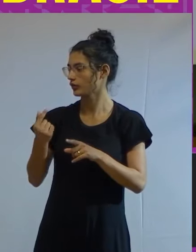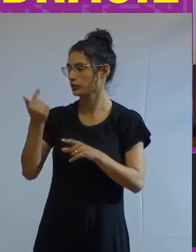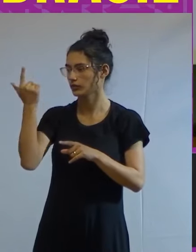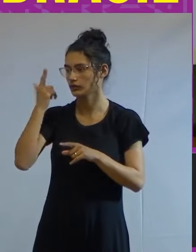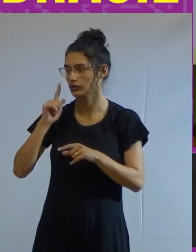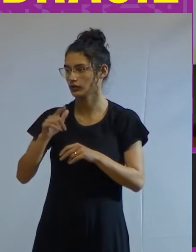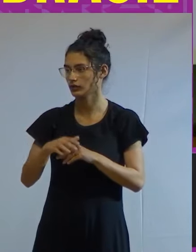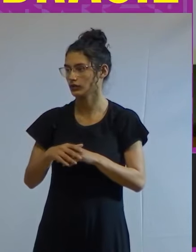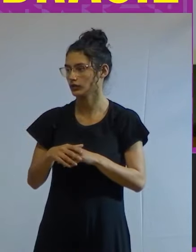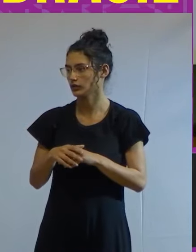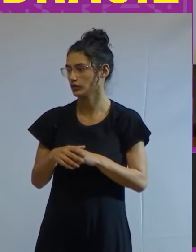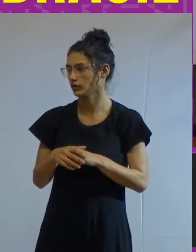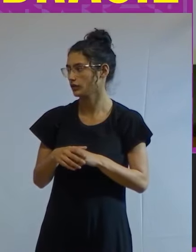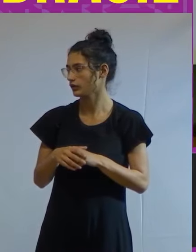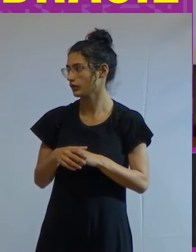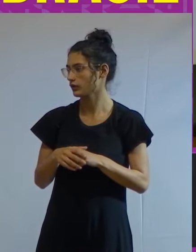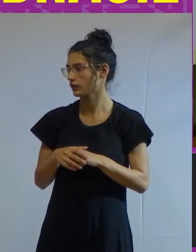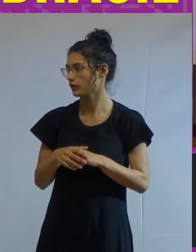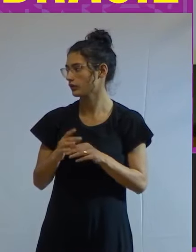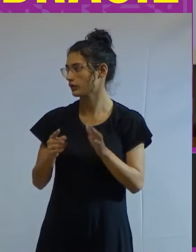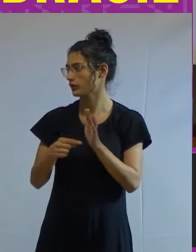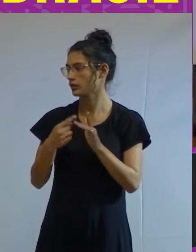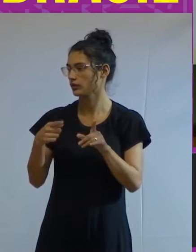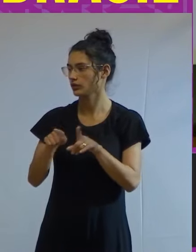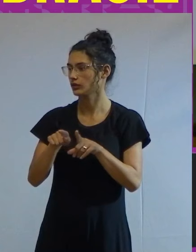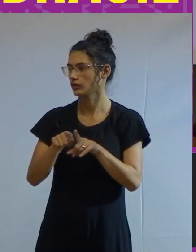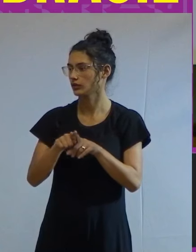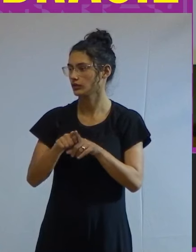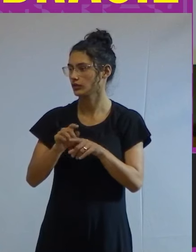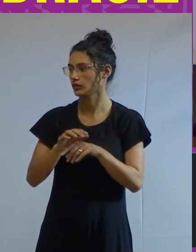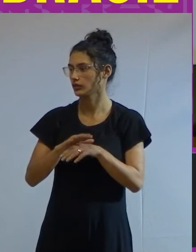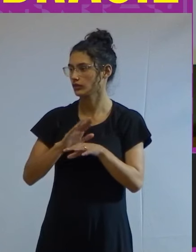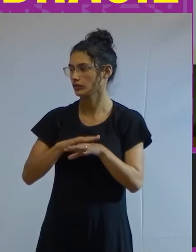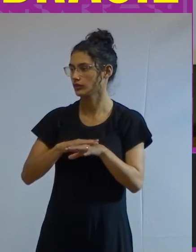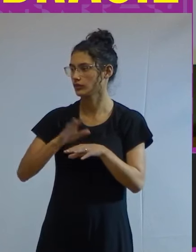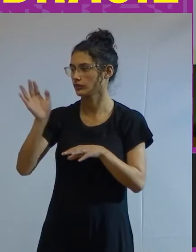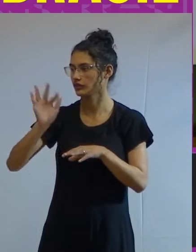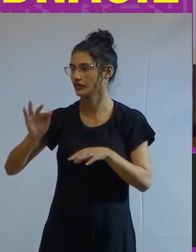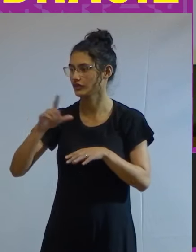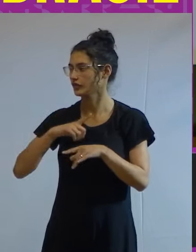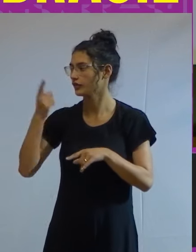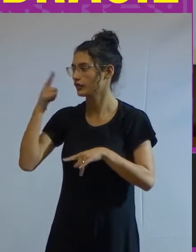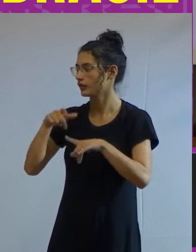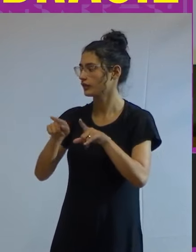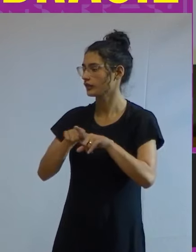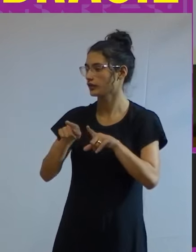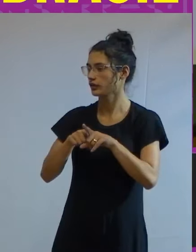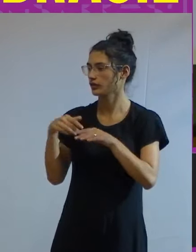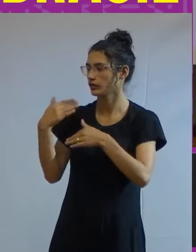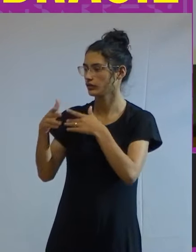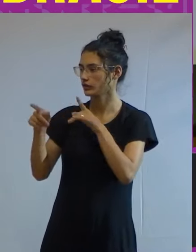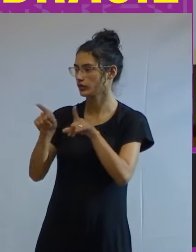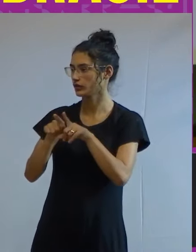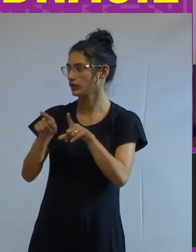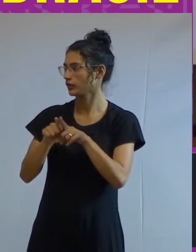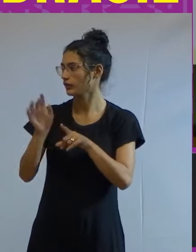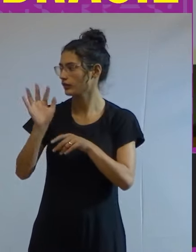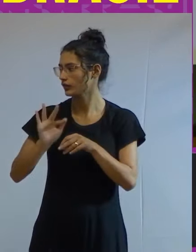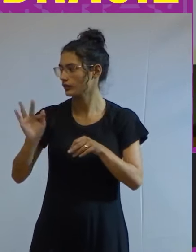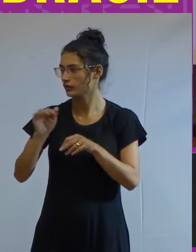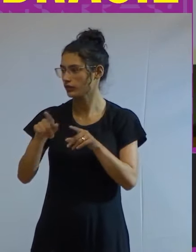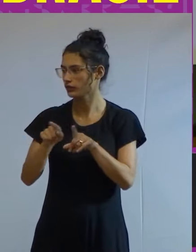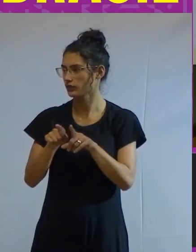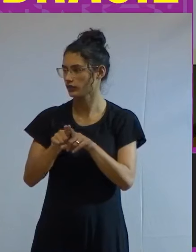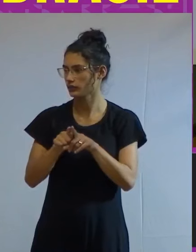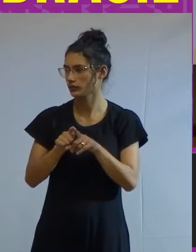custo então não adianta nós principalmente pessoas pretas passarem na universidade se não conseguem continuar na universidade e provavelmente tem